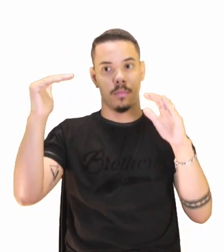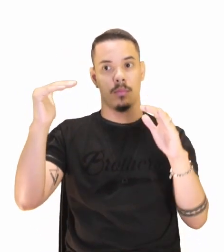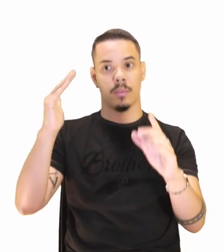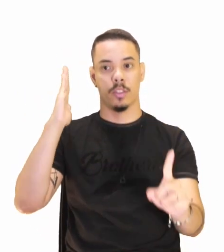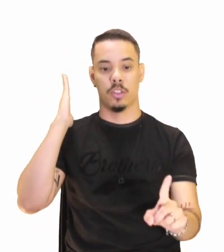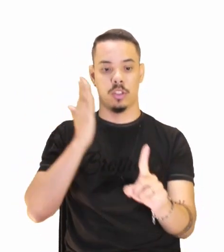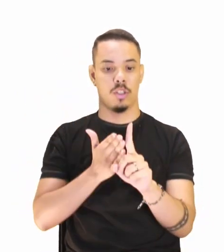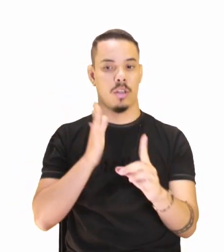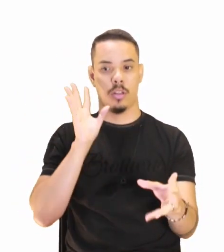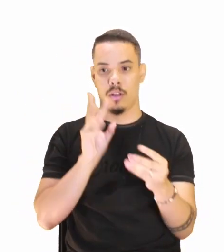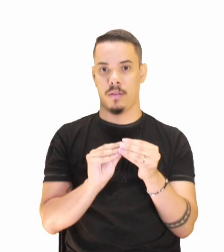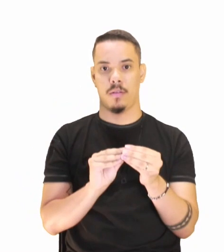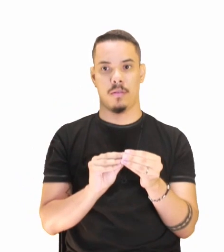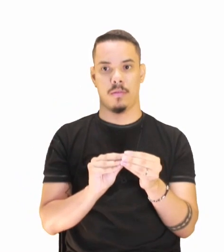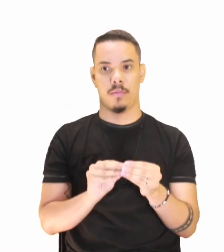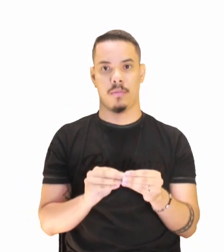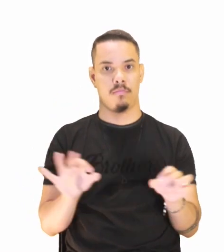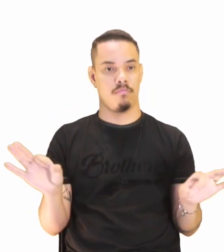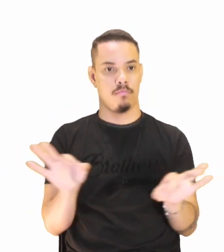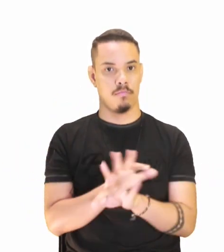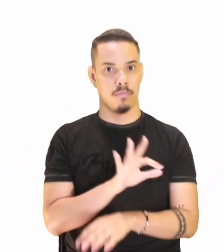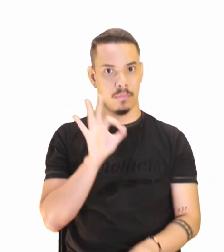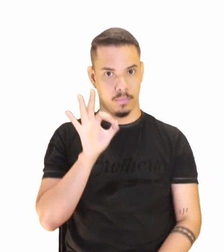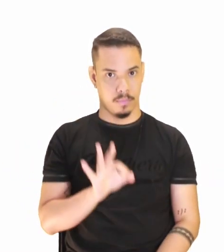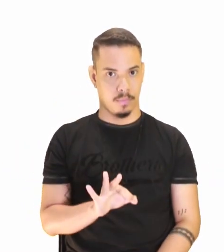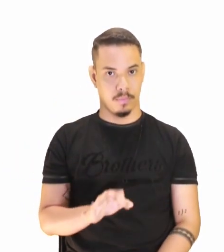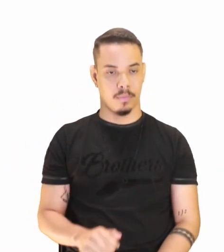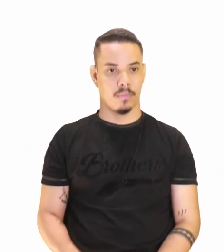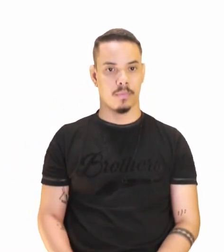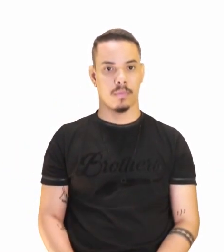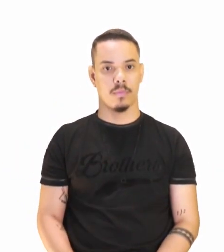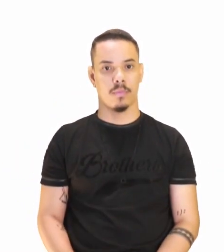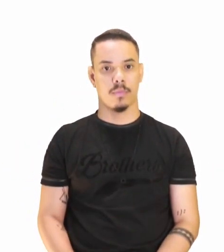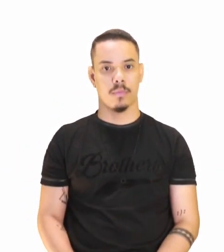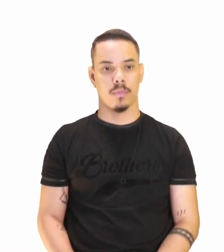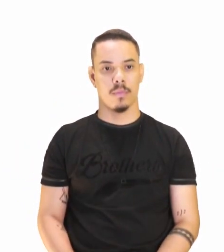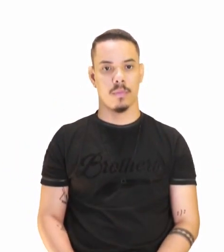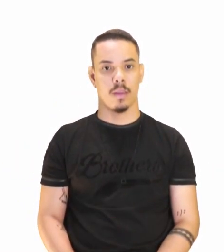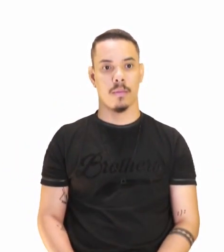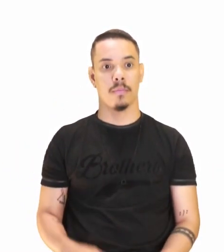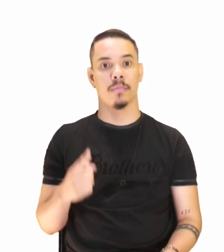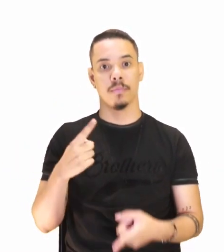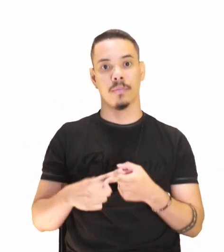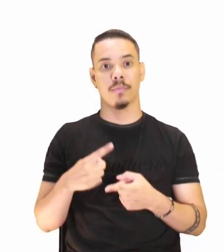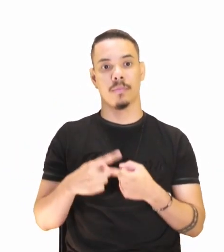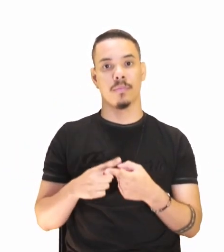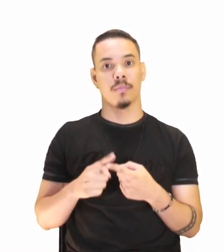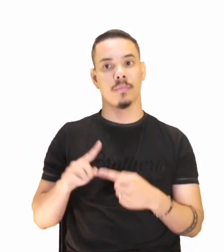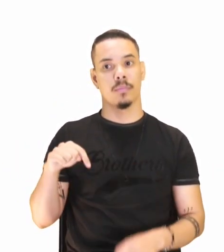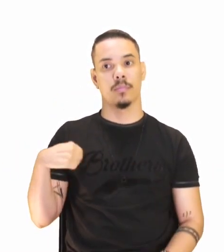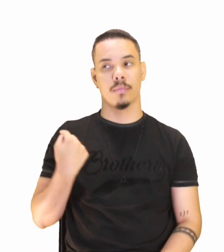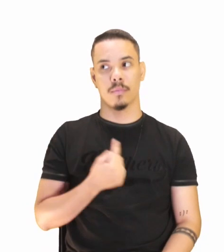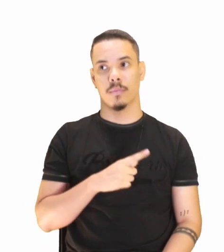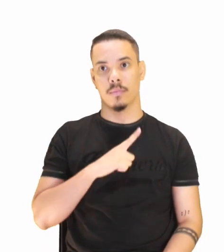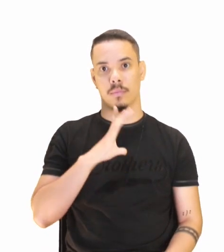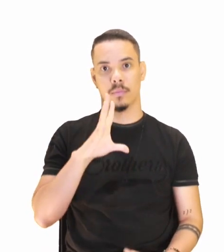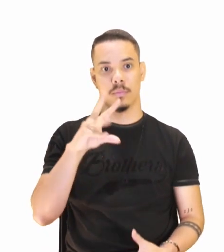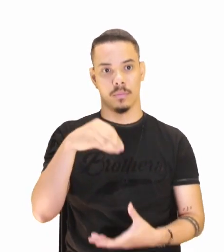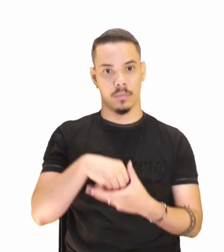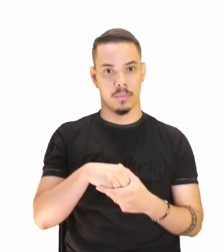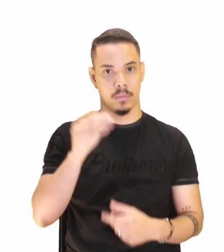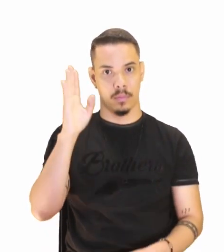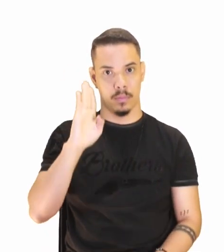Culta e direta, certo? Vejam só, estamos no realismo no Brasil,